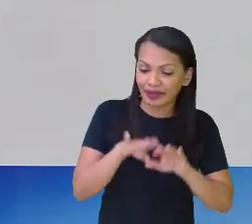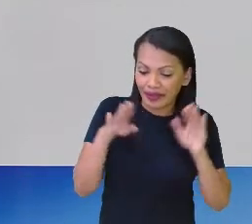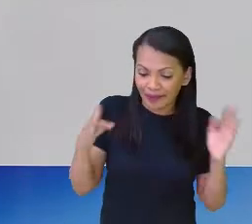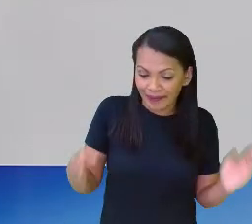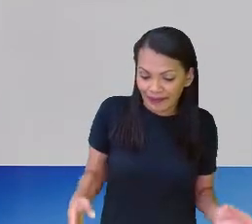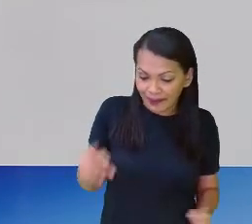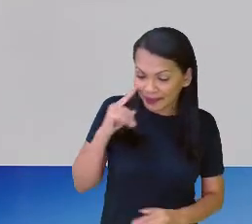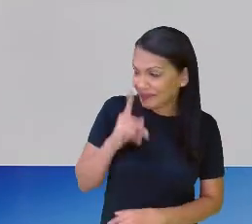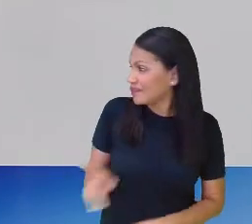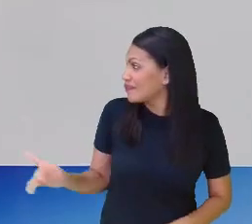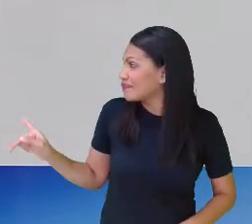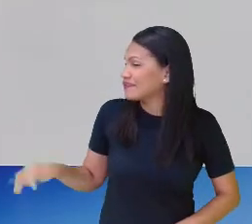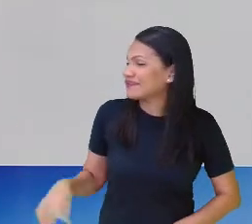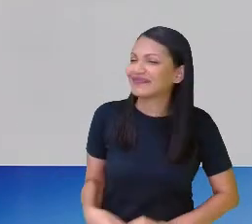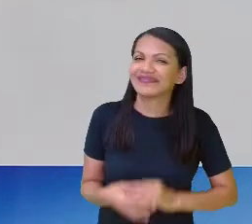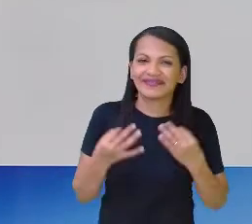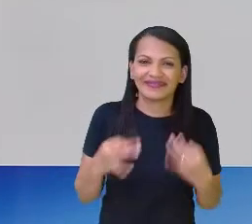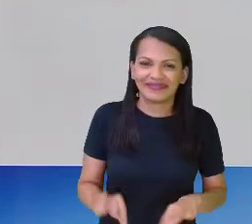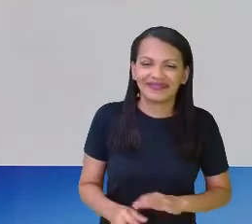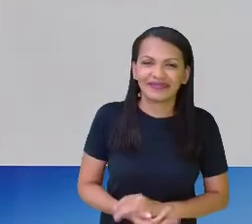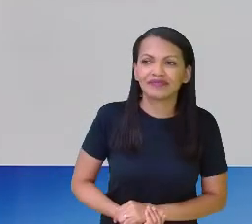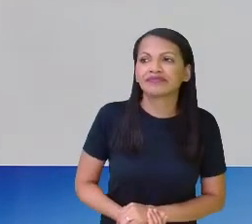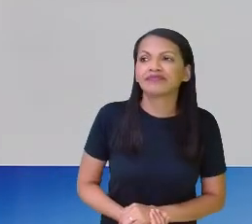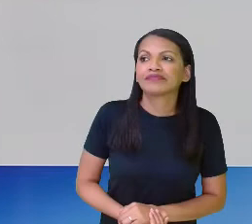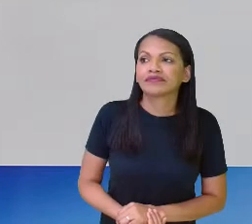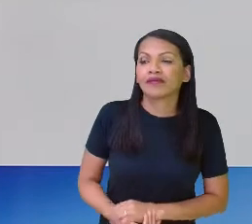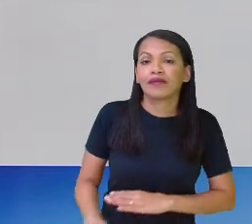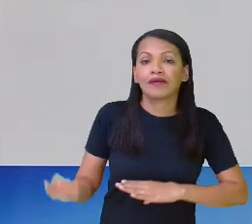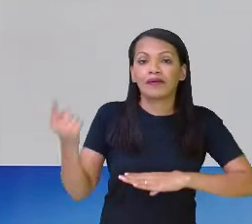um terço, né?